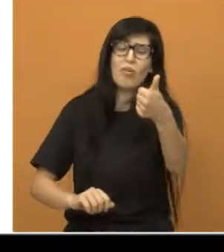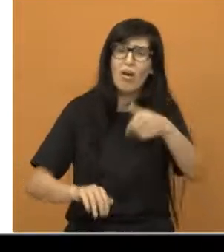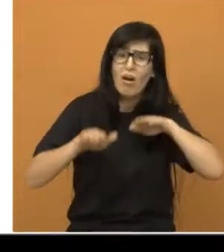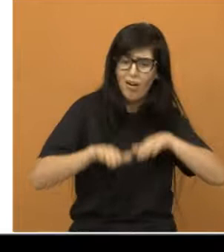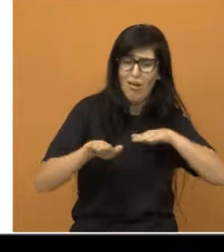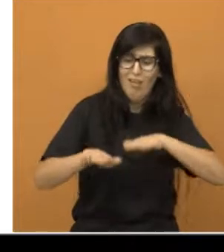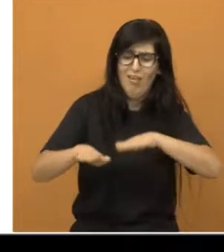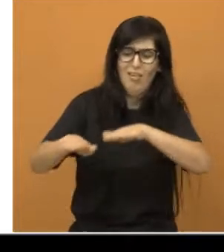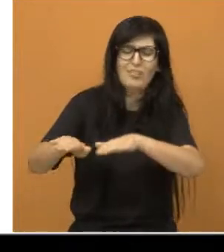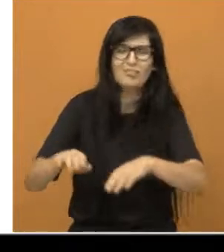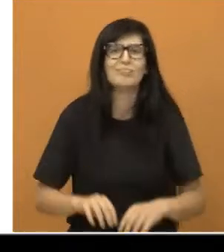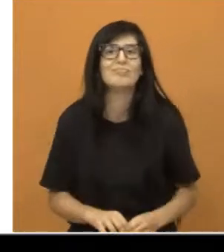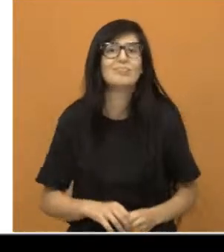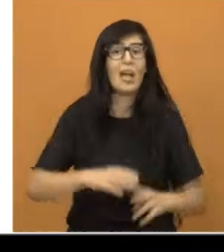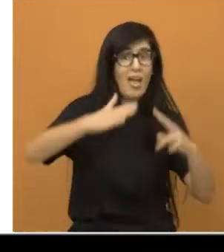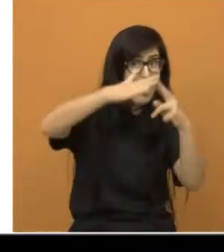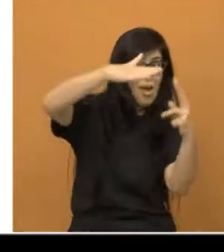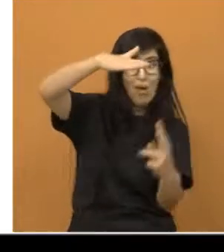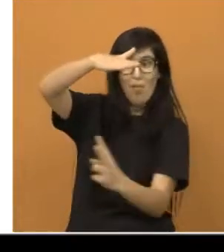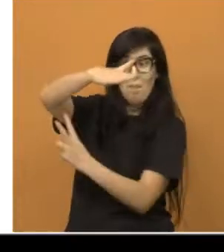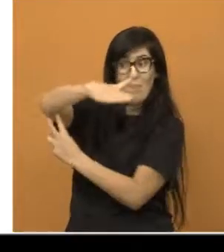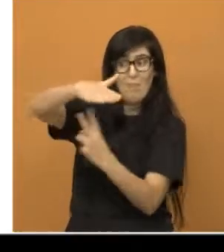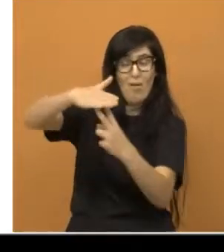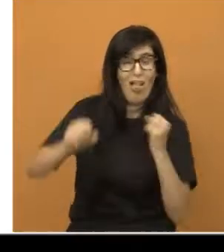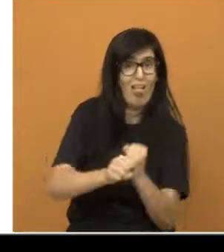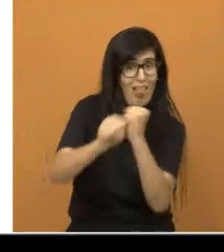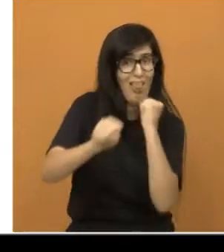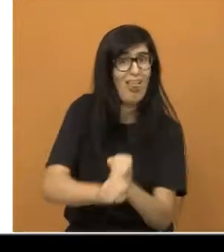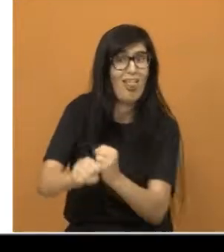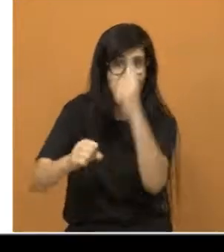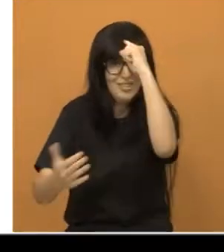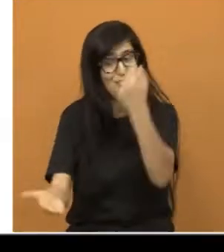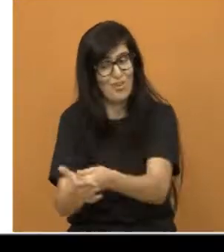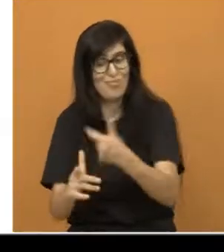só a terceira ponte que vai resolver, mas vai ter uma estrada